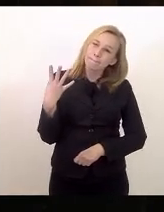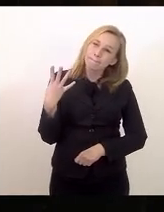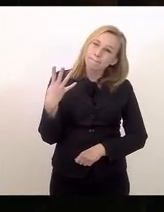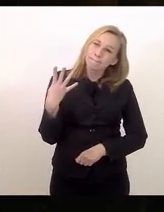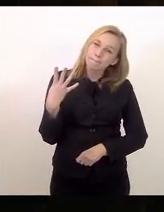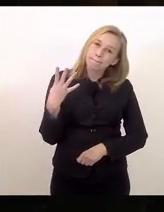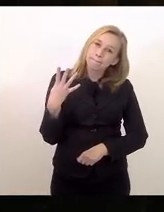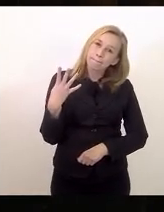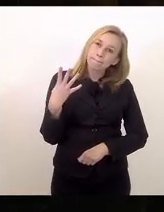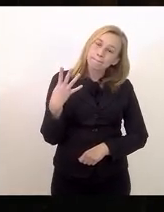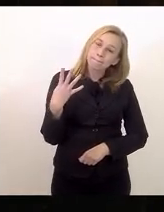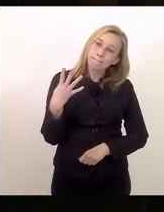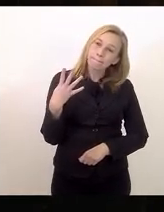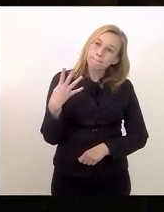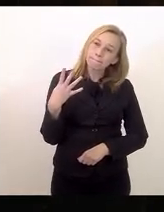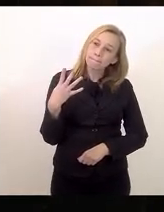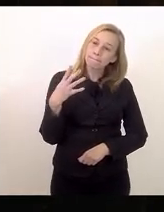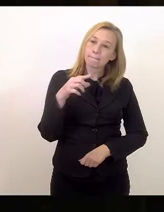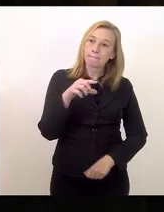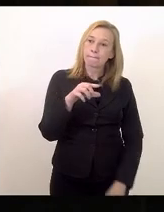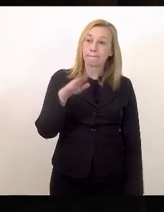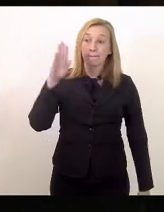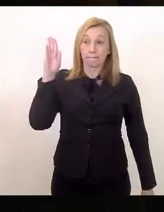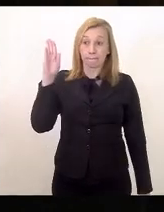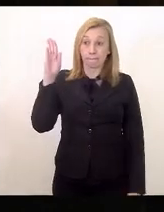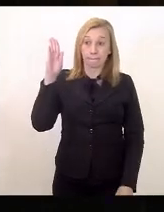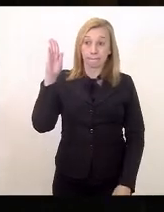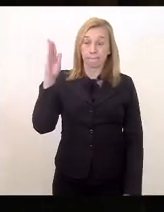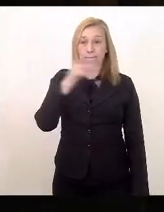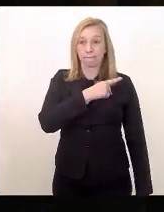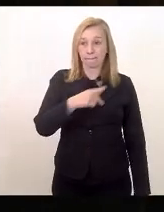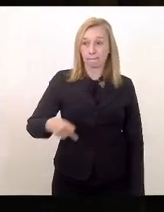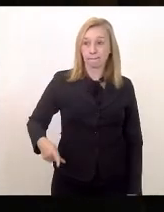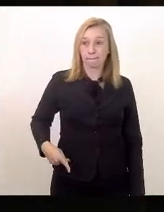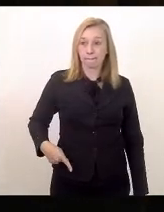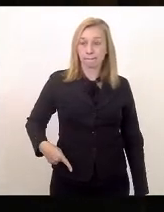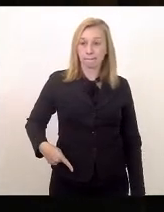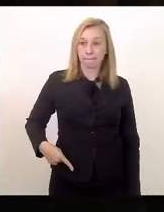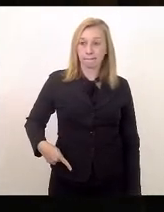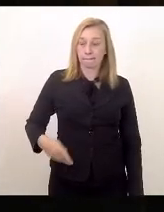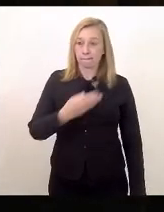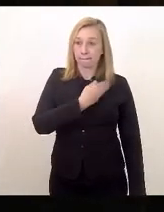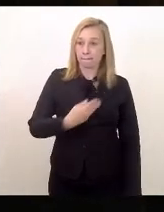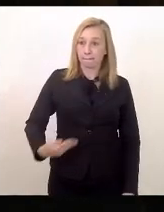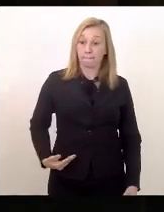candidatos à presidência da República competitivos.